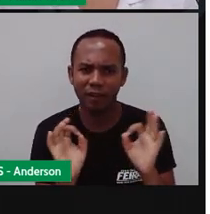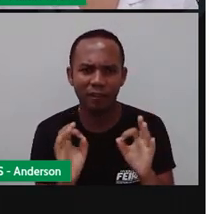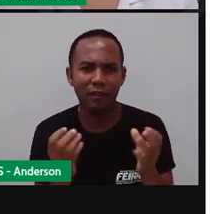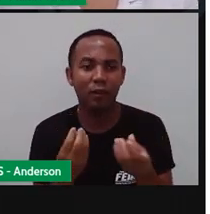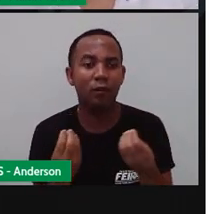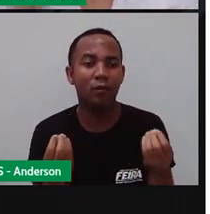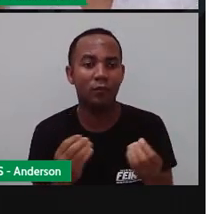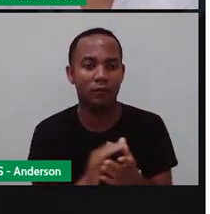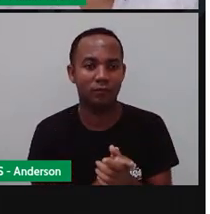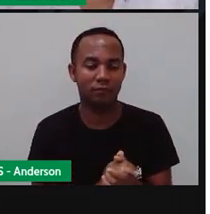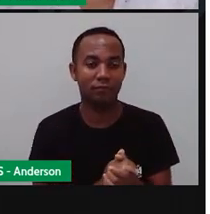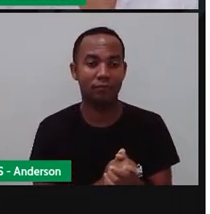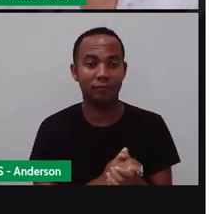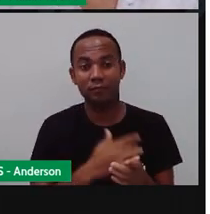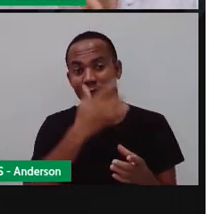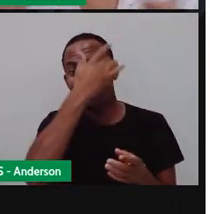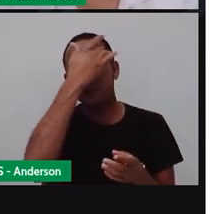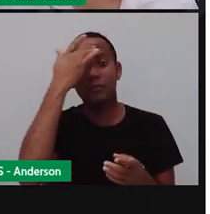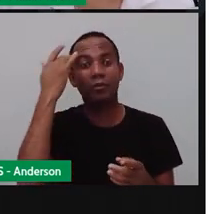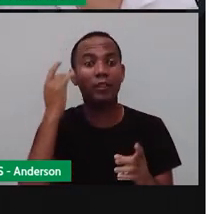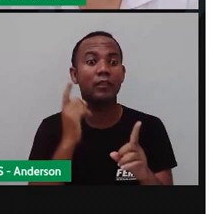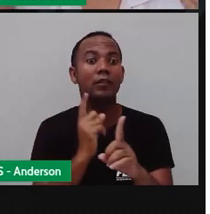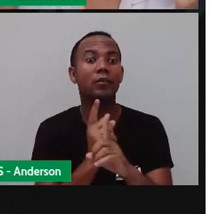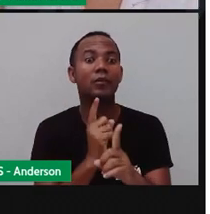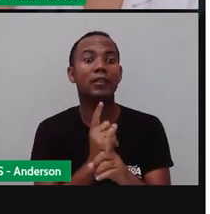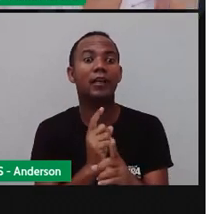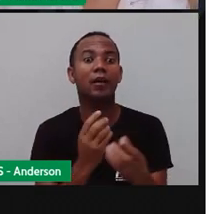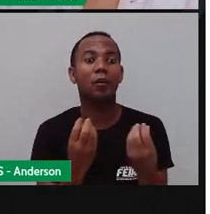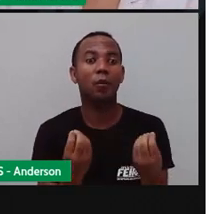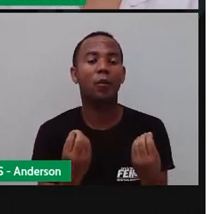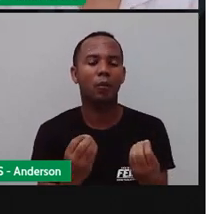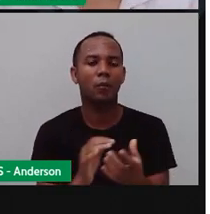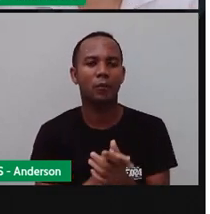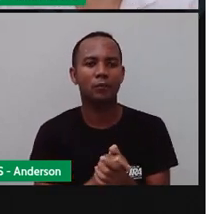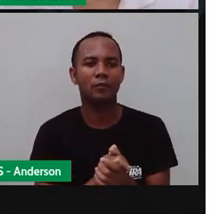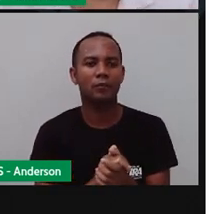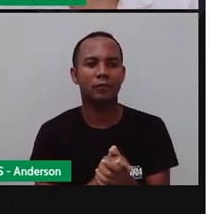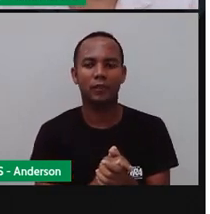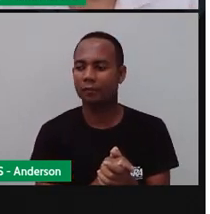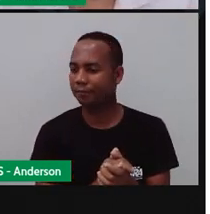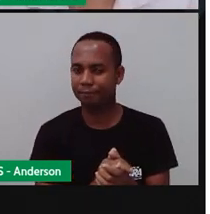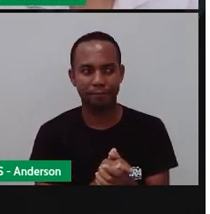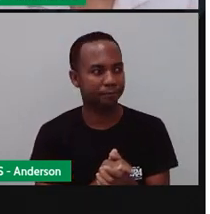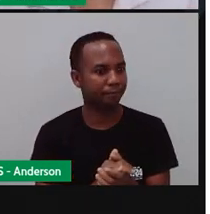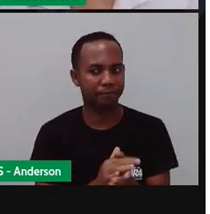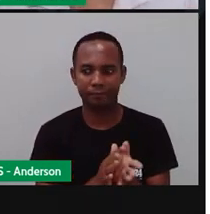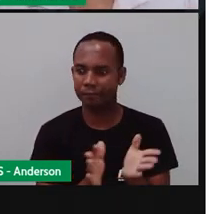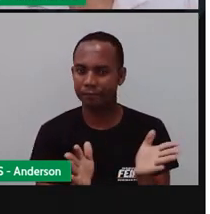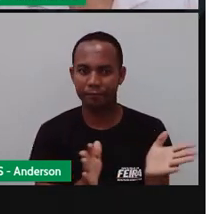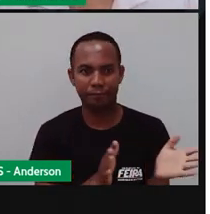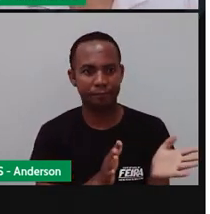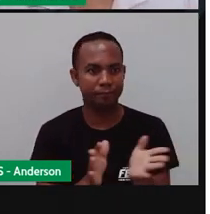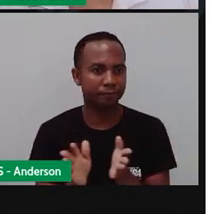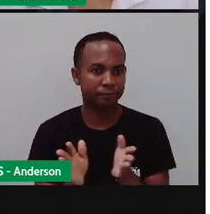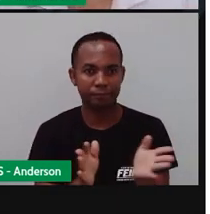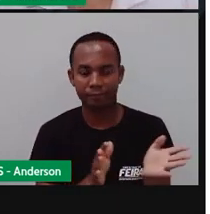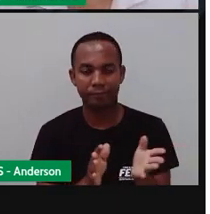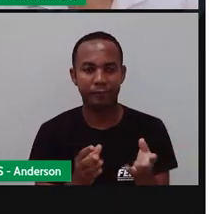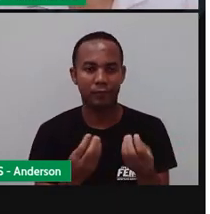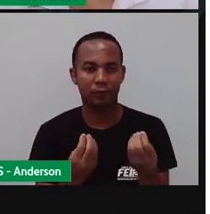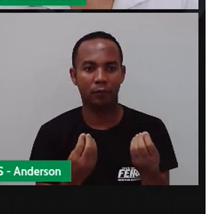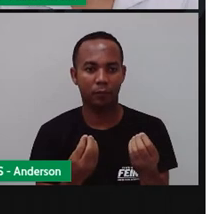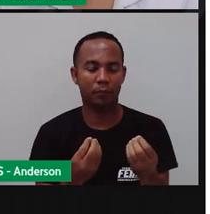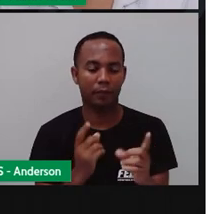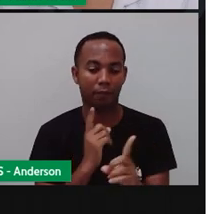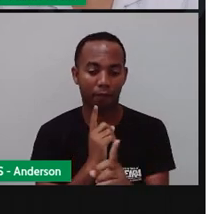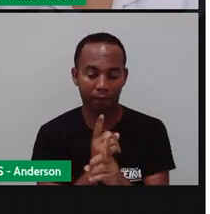referência, como é que essa pessoa ia chegar? Ela iria se perder com certeza. Ia demorar um tantinho para poder